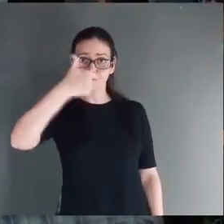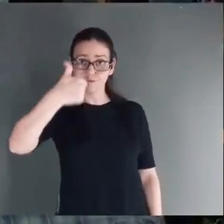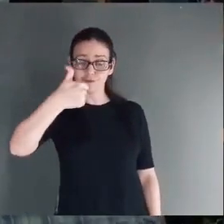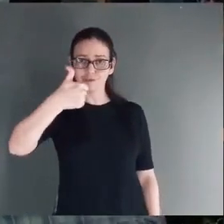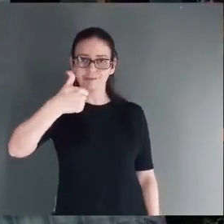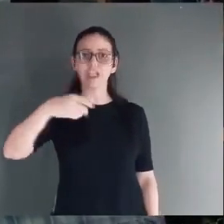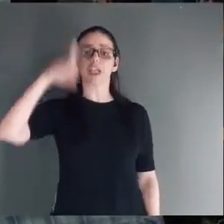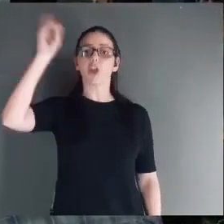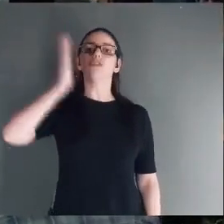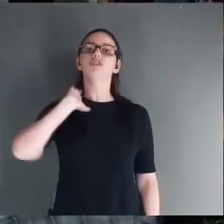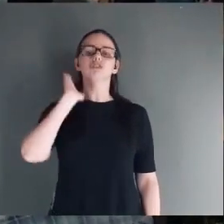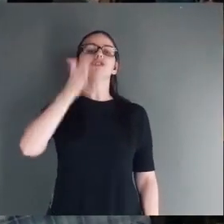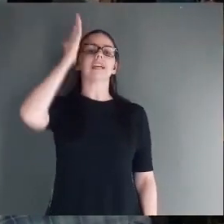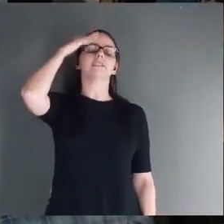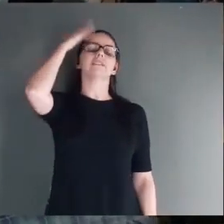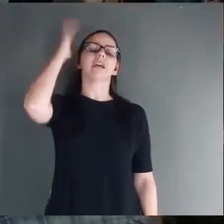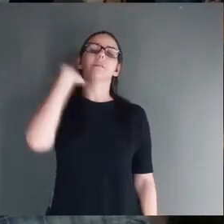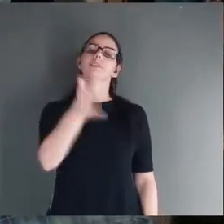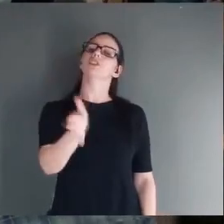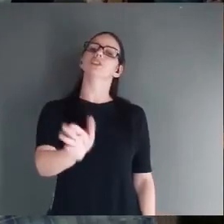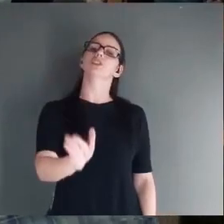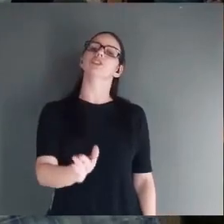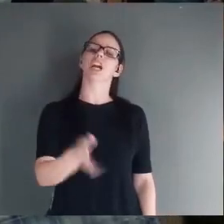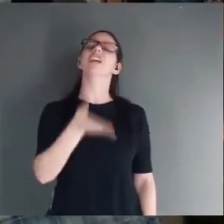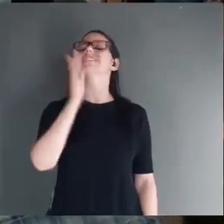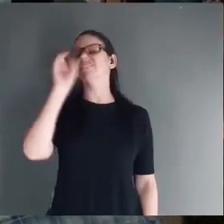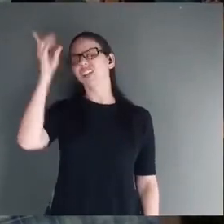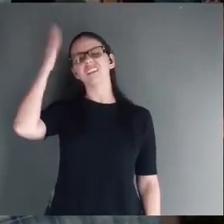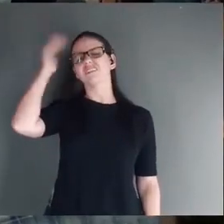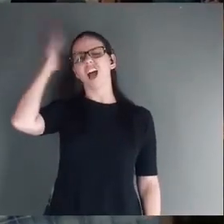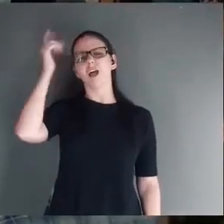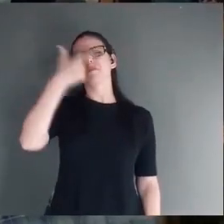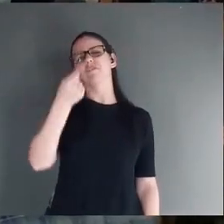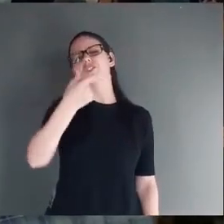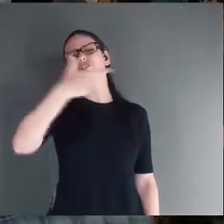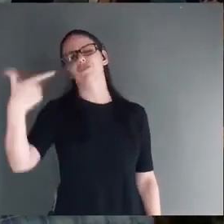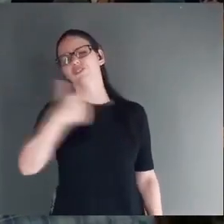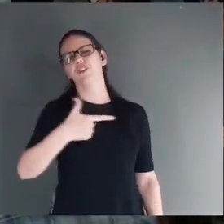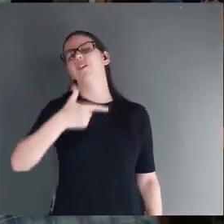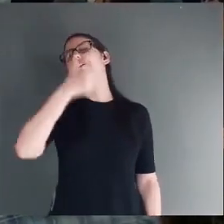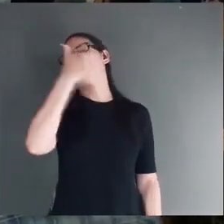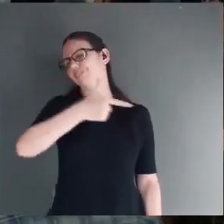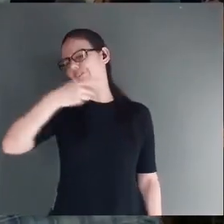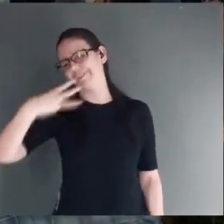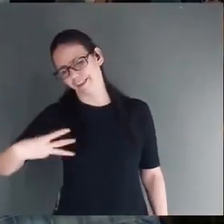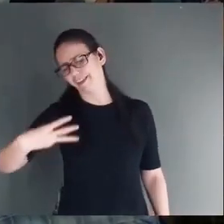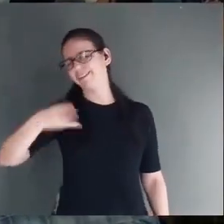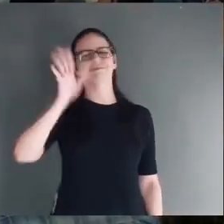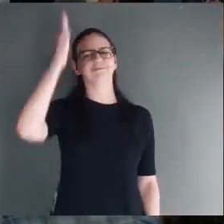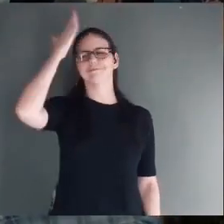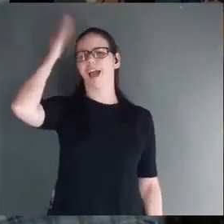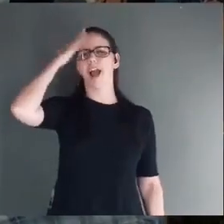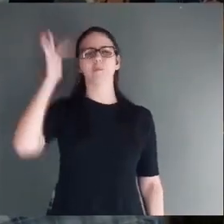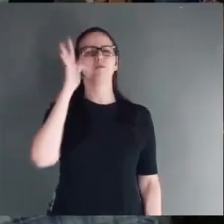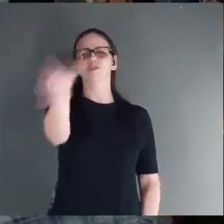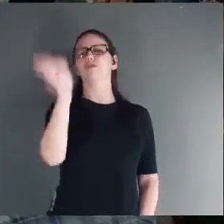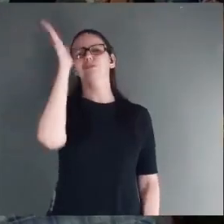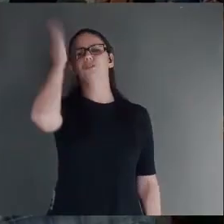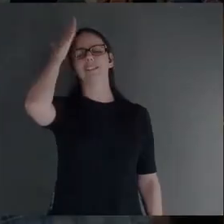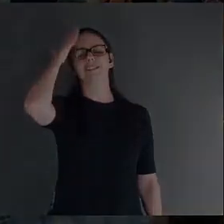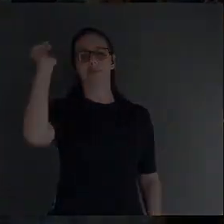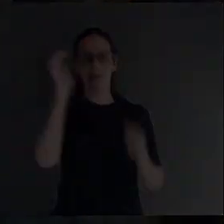Ele já está lá Ele já está em dois mil e vinte e Em dois mil e vinte e três Ele já está no nosso futuro